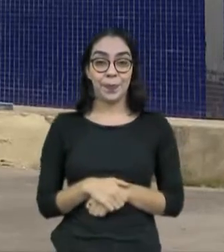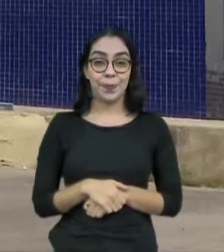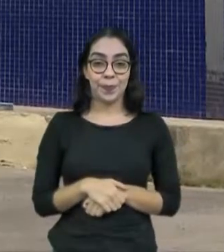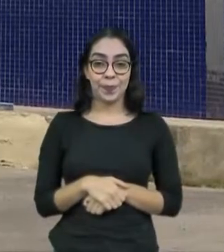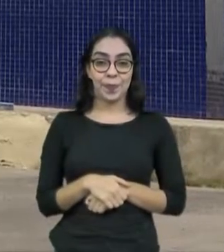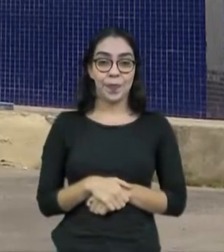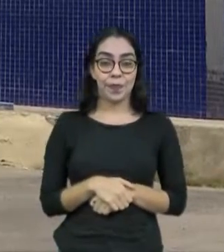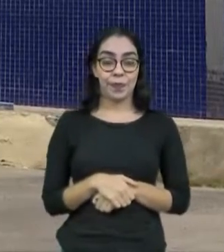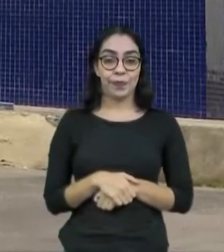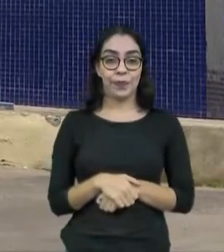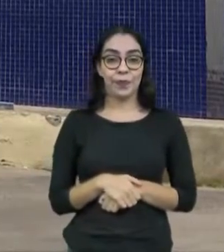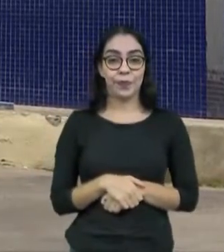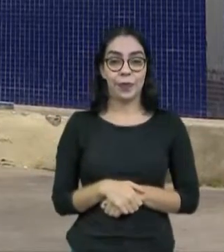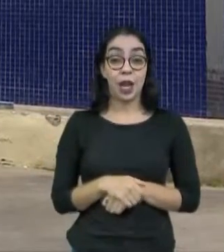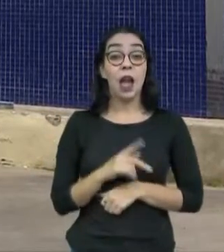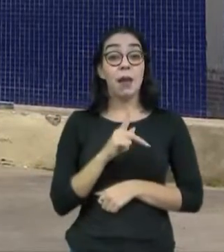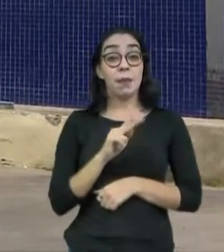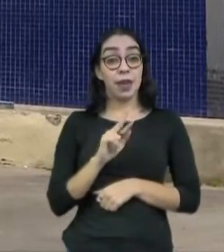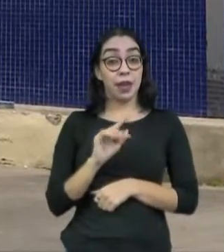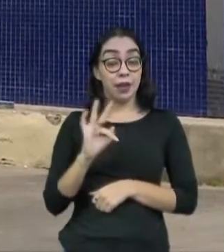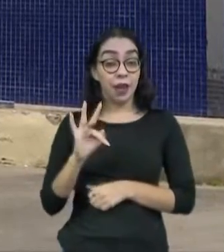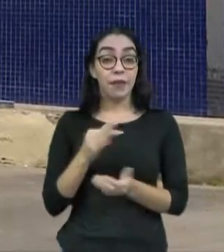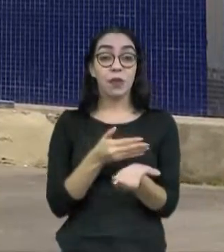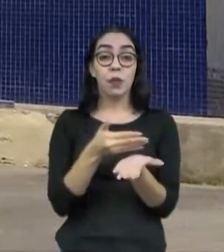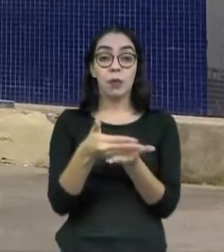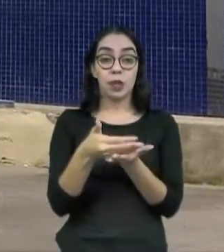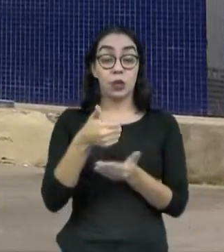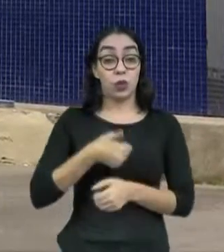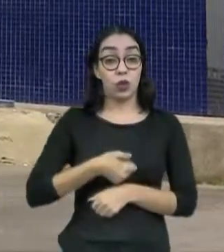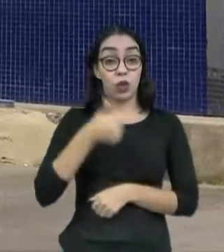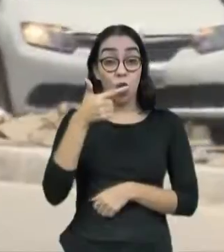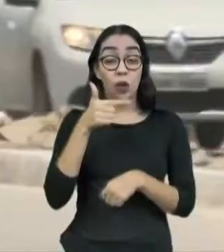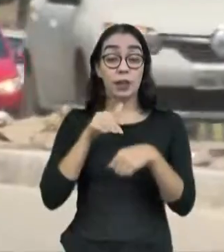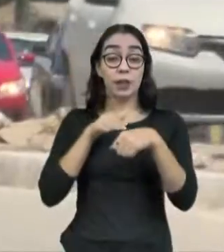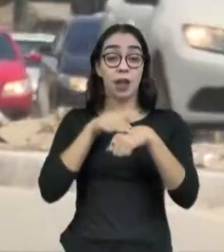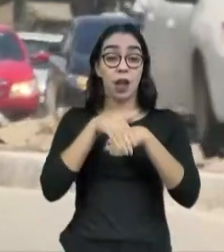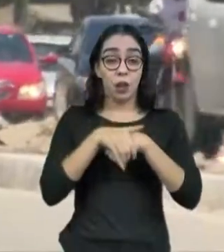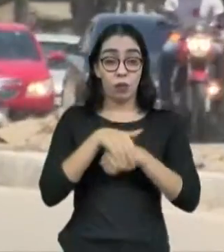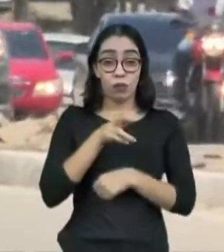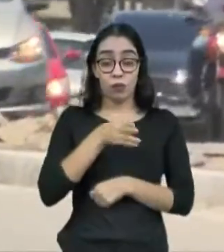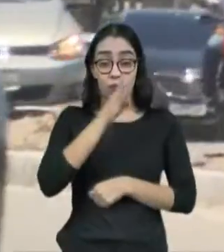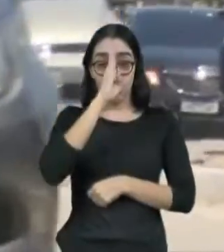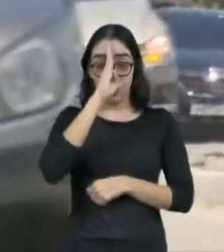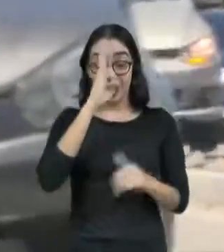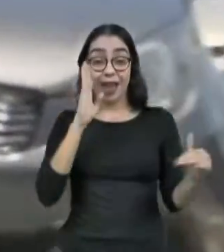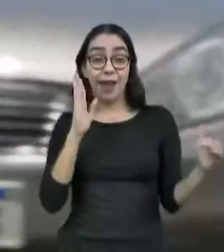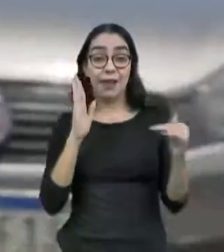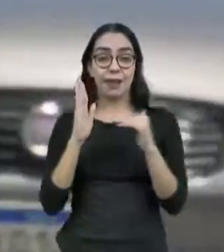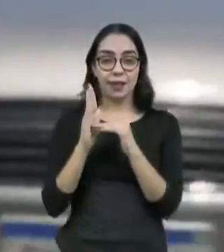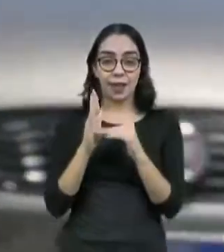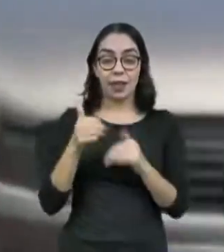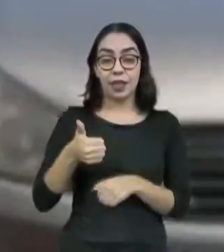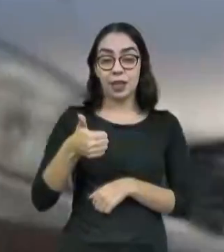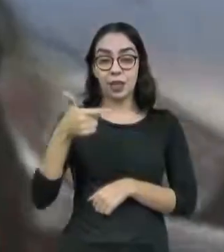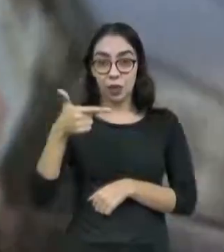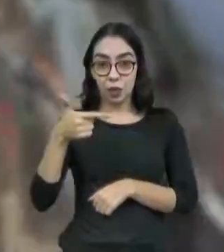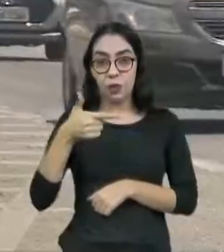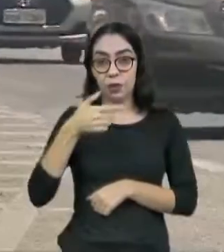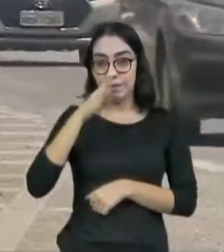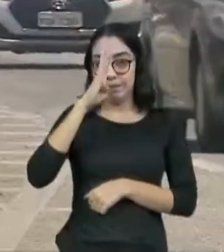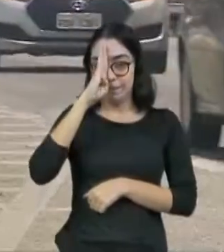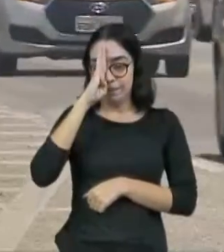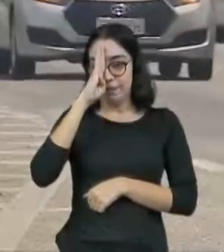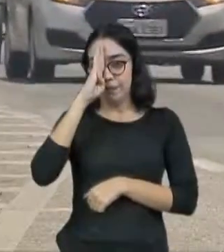A operação da PRF começou à meia-noite desta quinta-feira e segue até às 11 horas e 59 minutos de domingo.